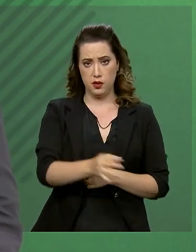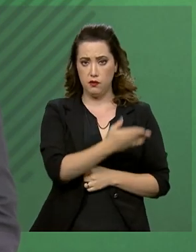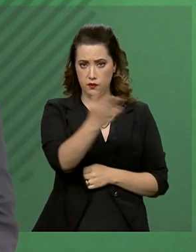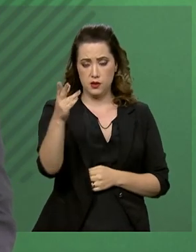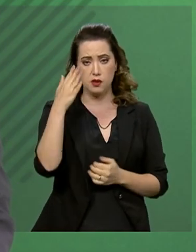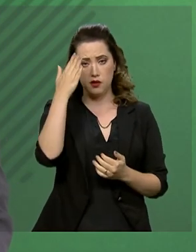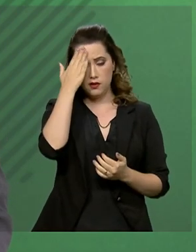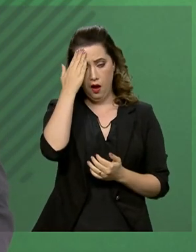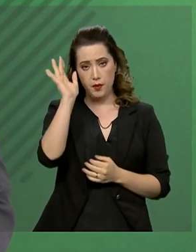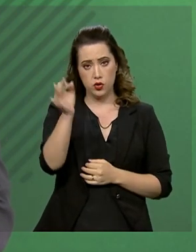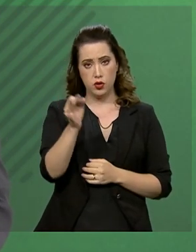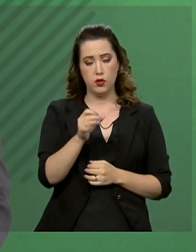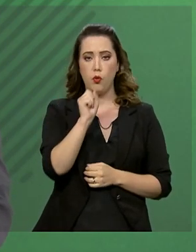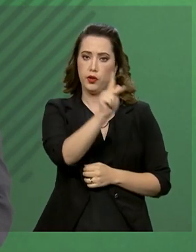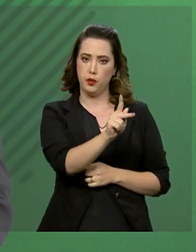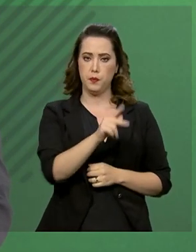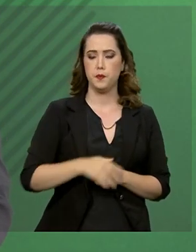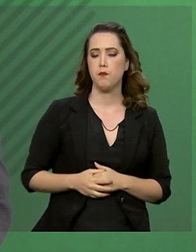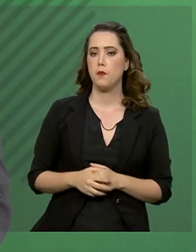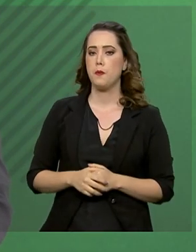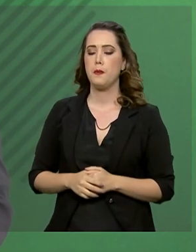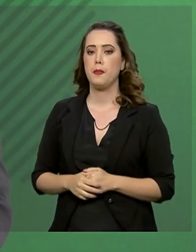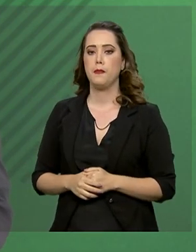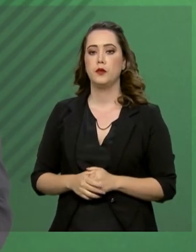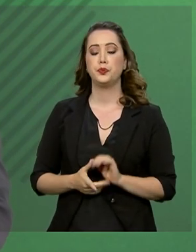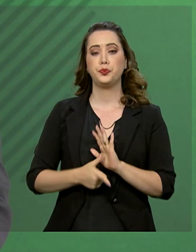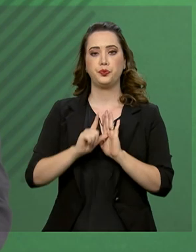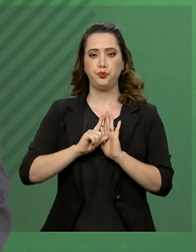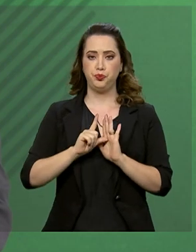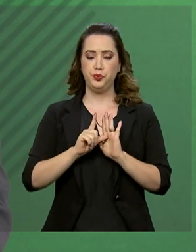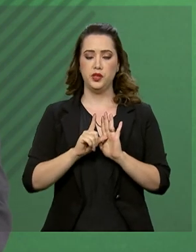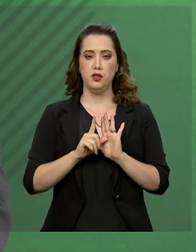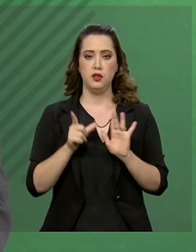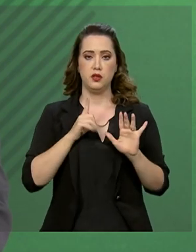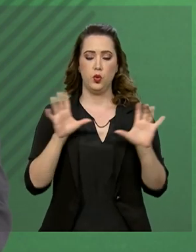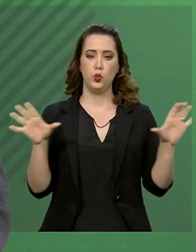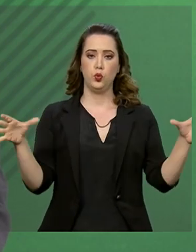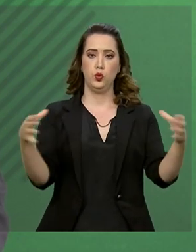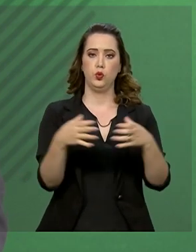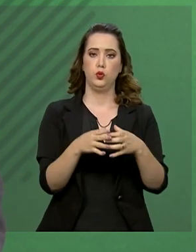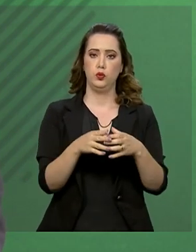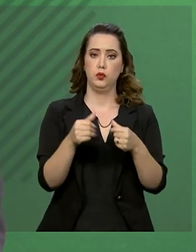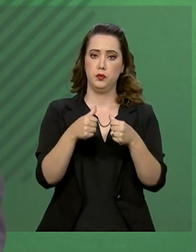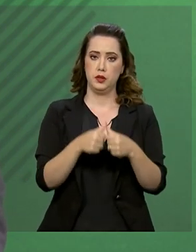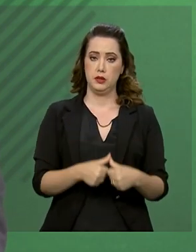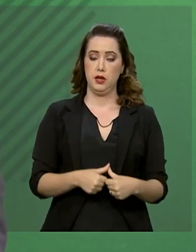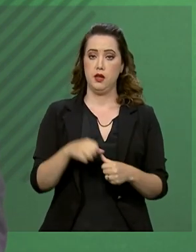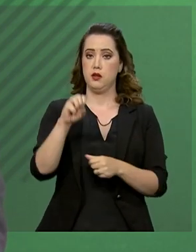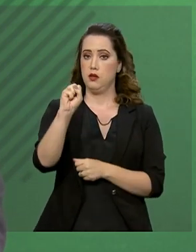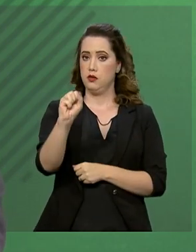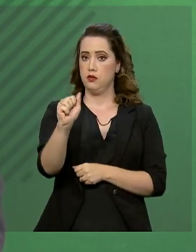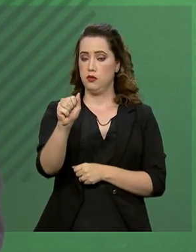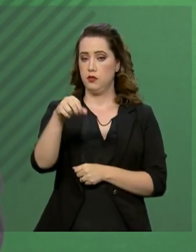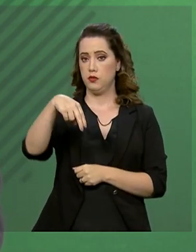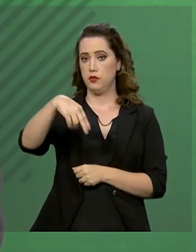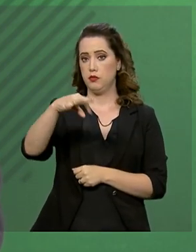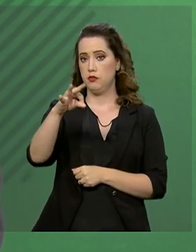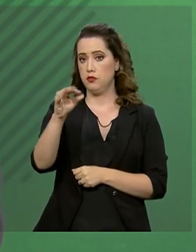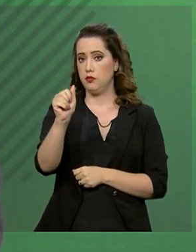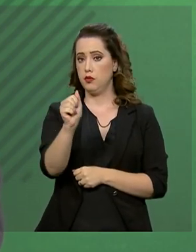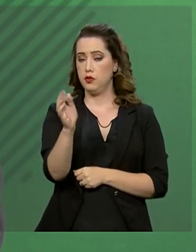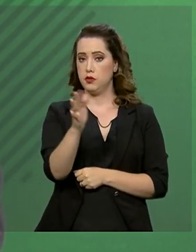receberam? Então está bem. Antecipadamente estarão em Santa Fé os ministros